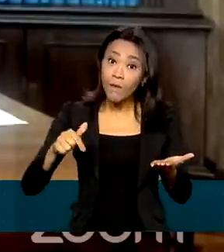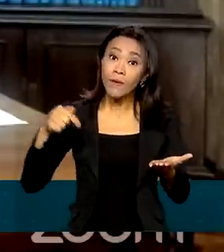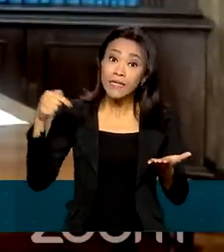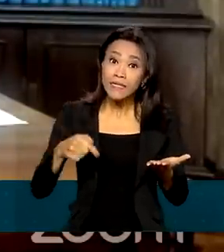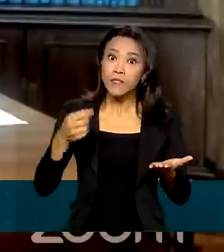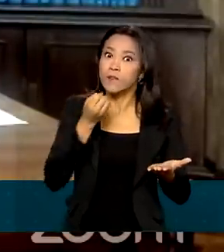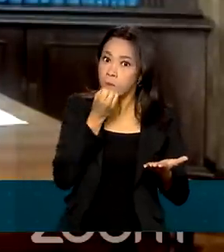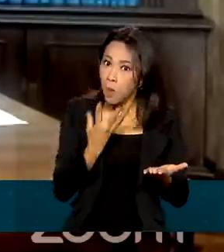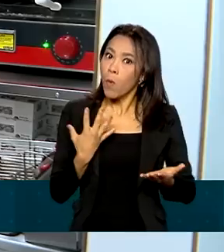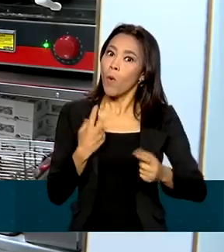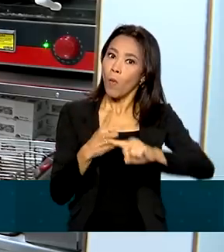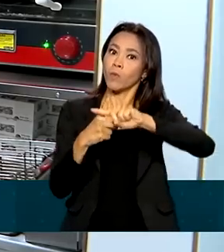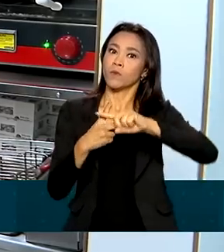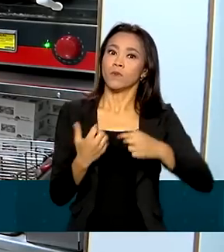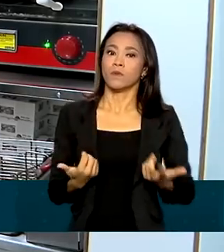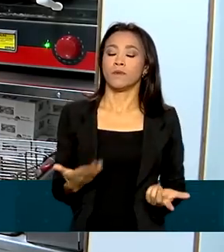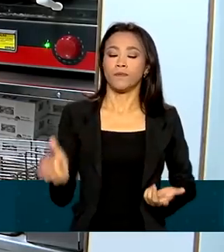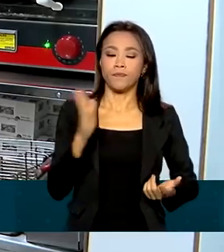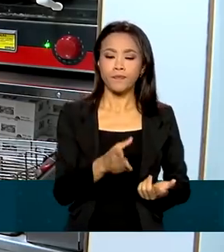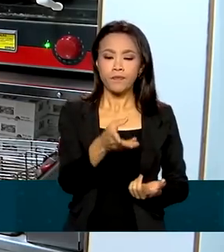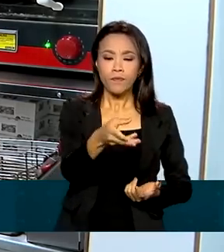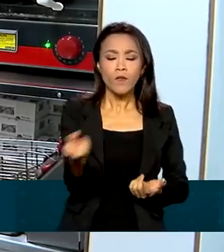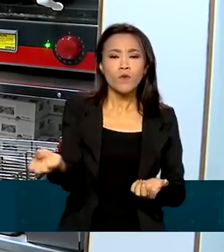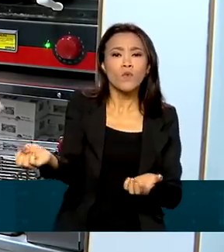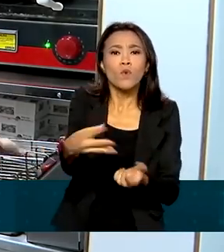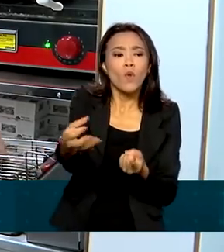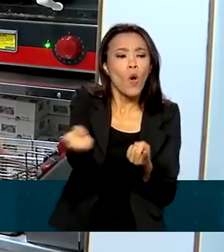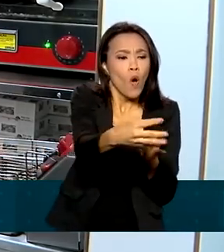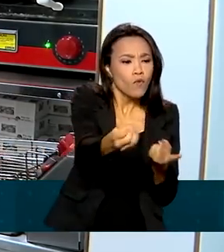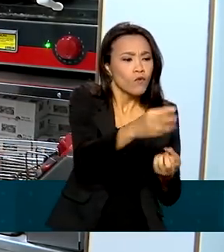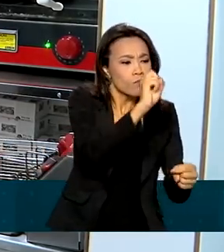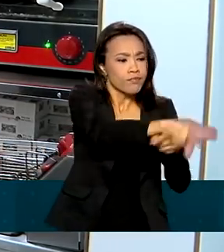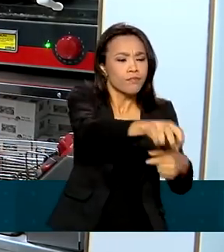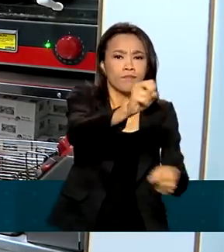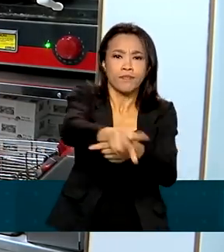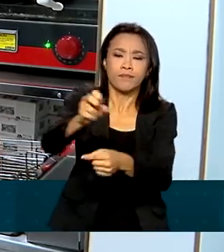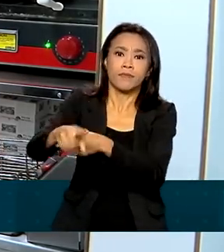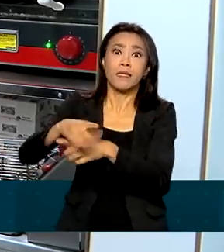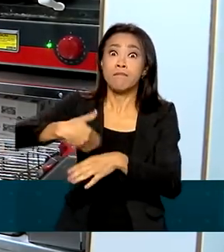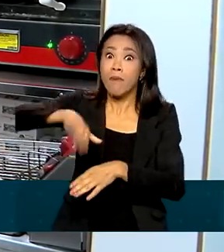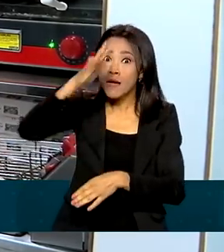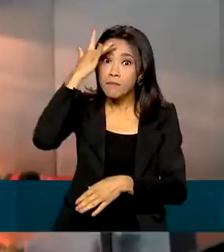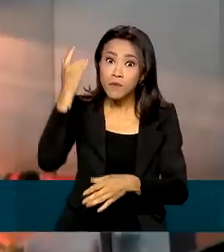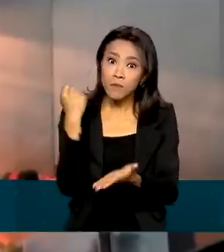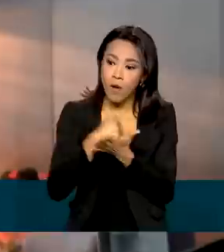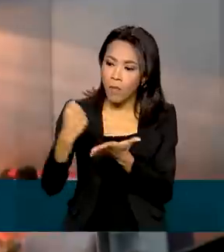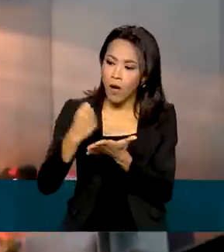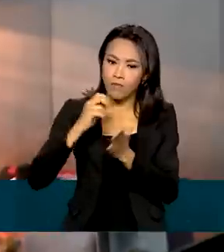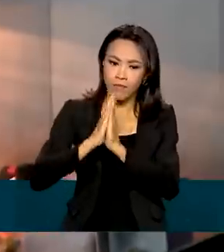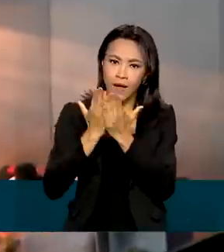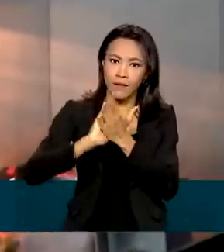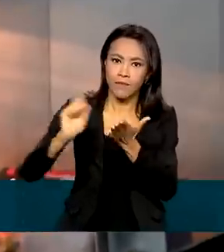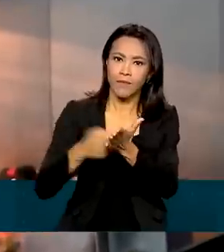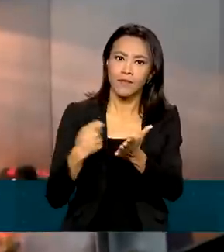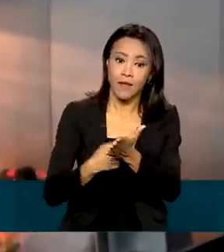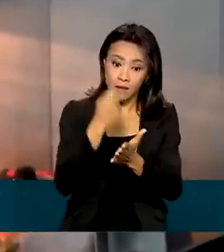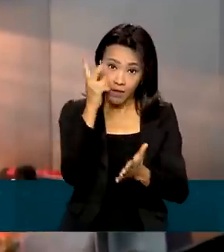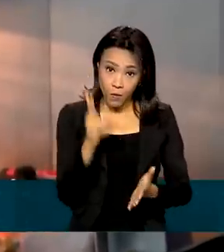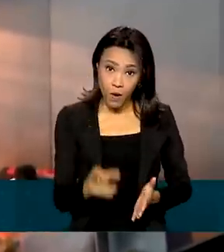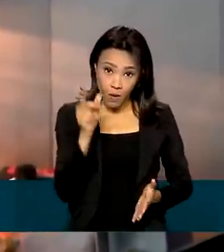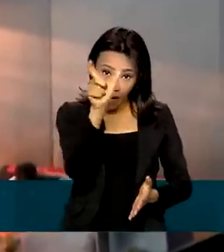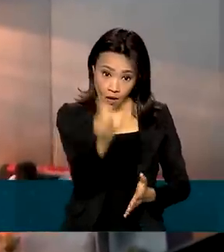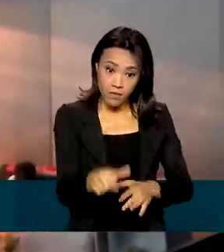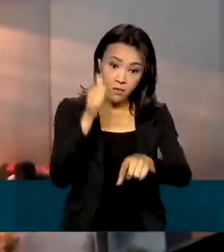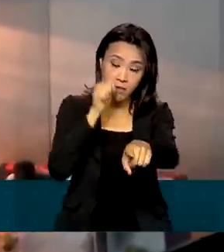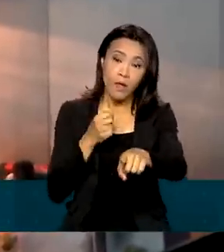muito mais favorável. São novos postos de trabalho e mais gente com carteira assinada, como a Maria. Ela, que estava desempregada há